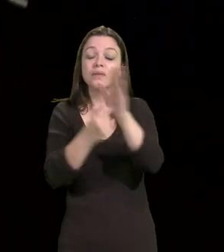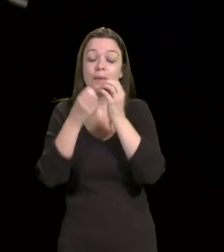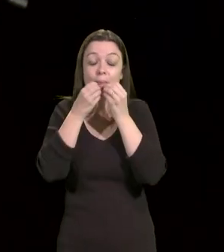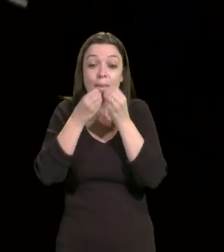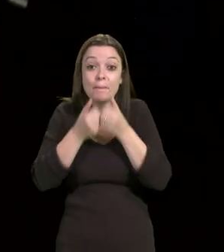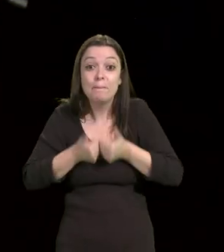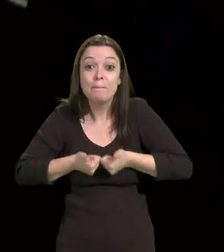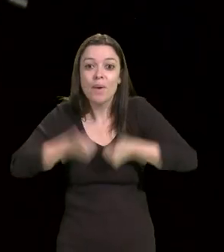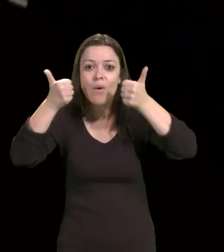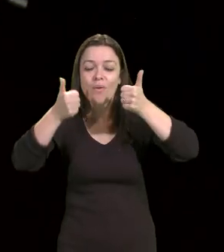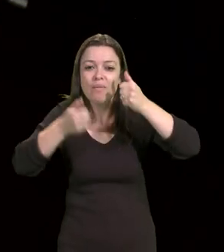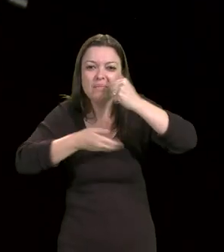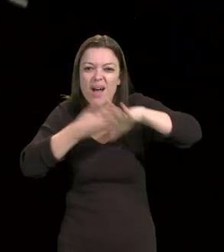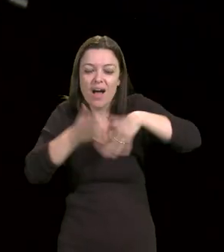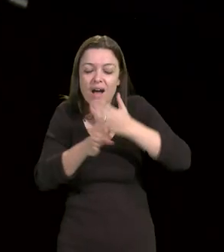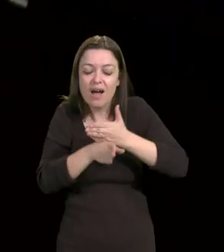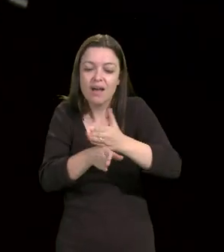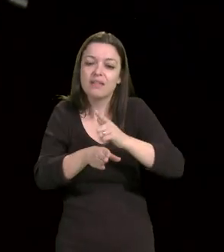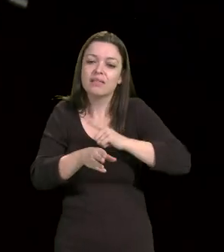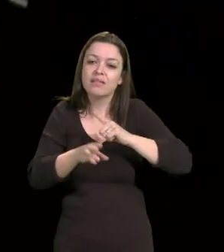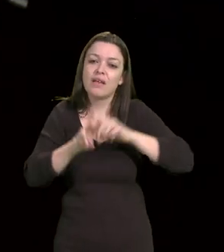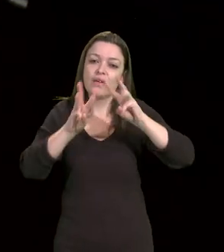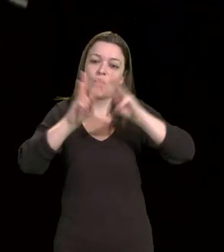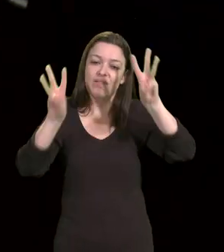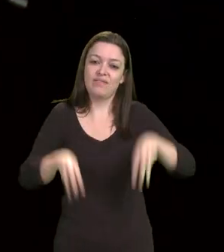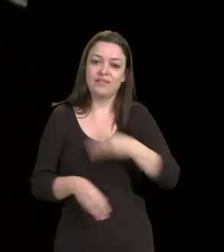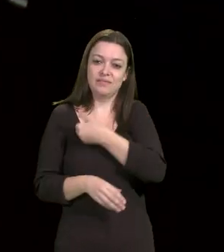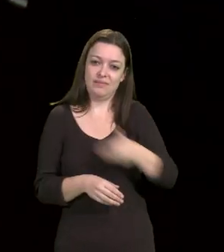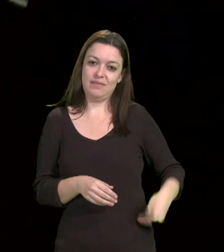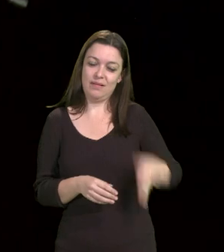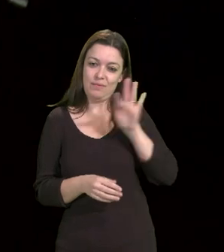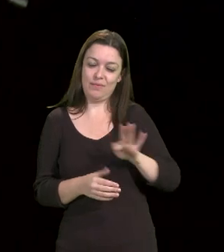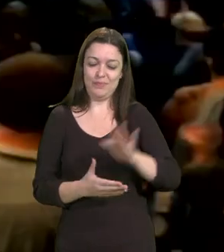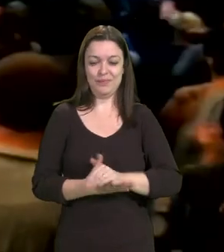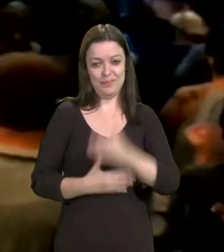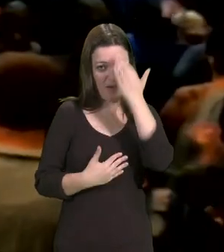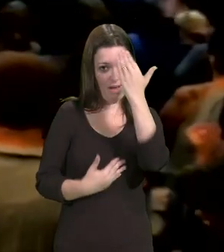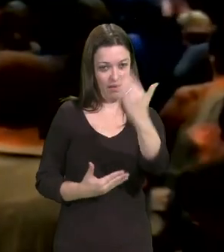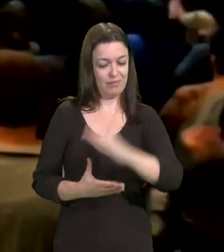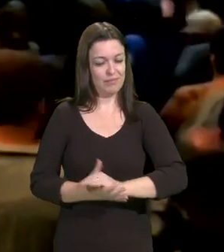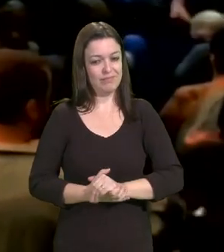balbúrdia fazem as universidades públicas. Obrigado, gente. Obrigado.